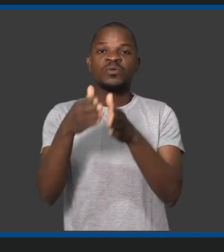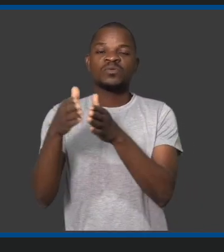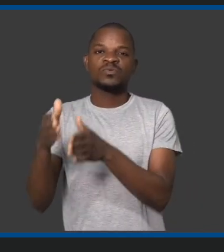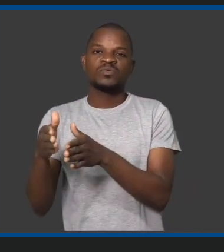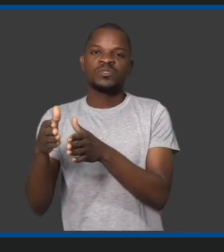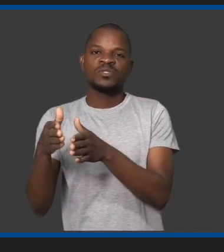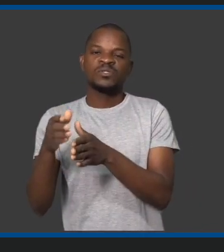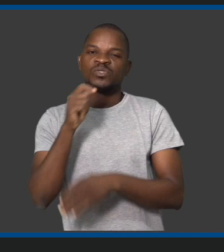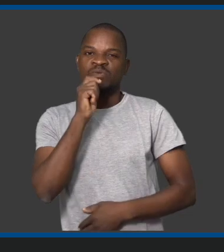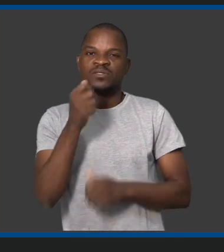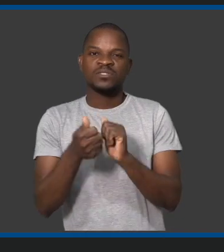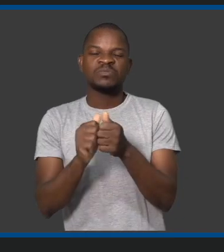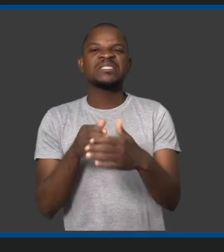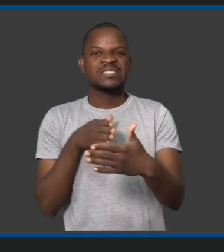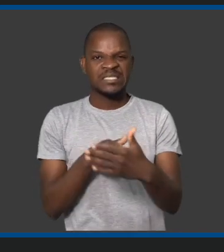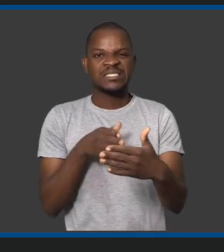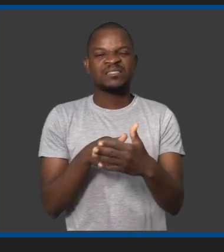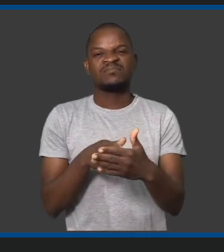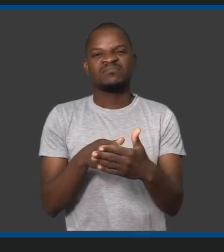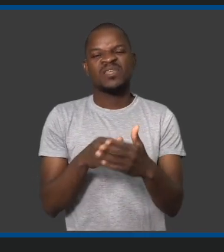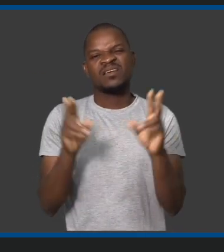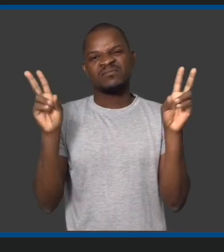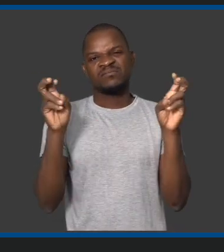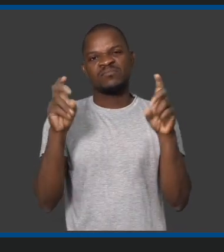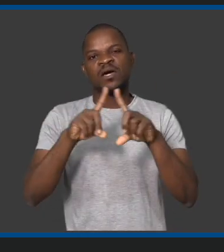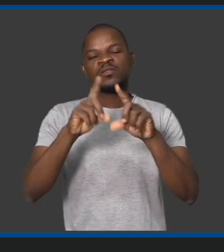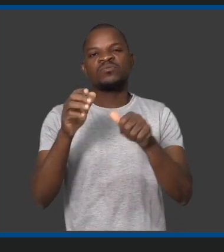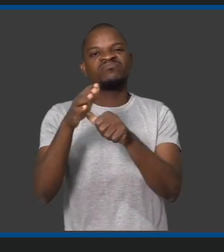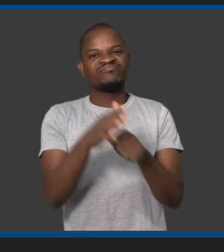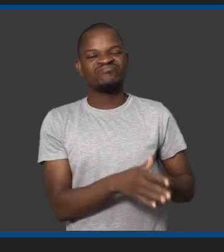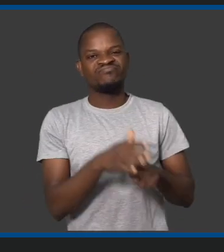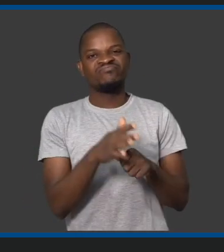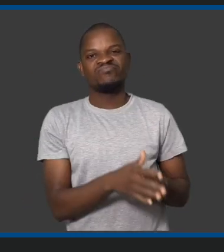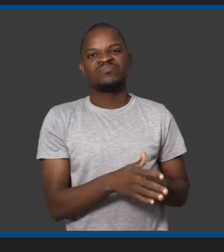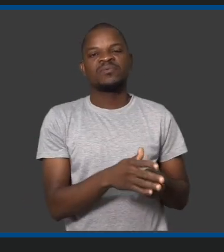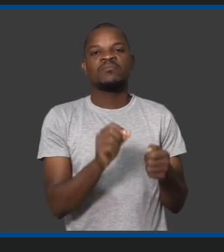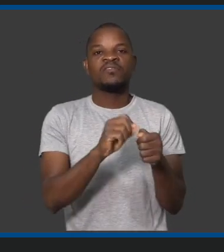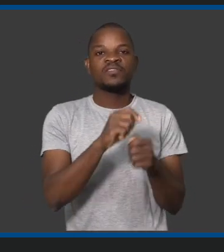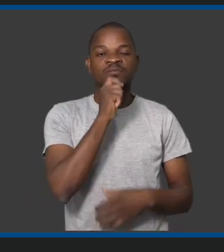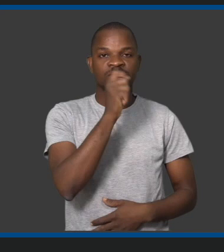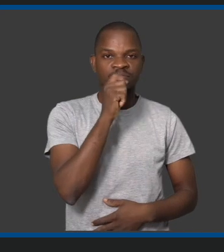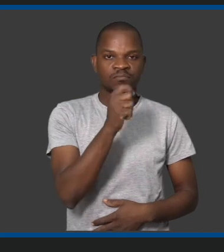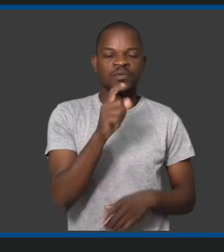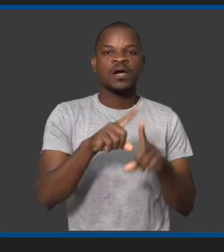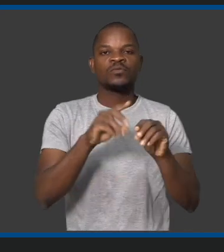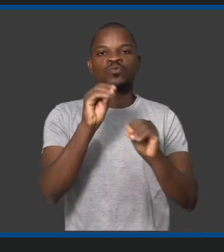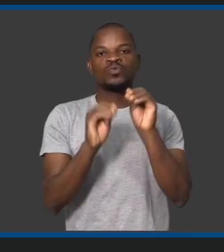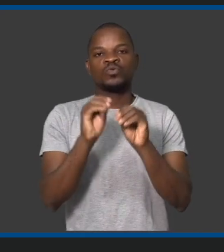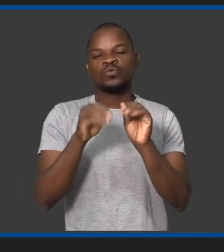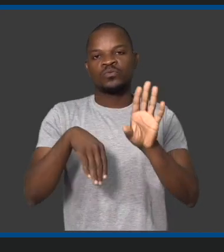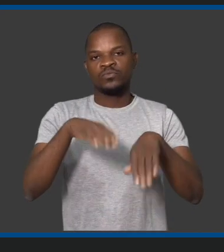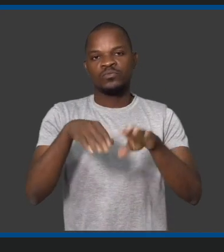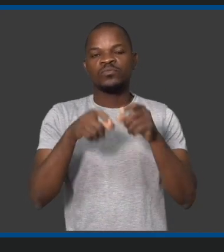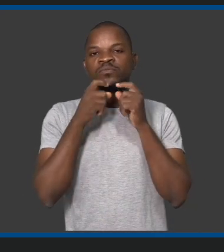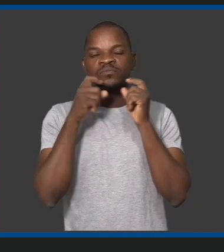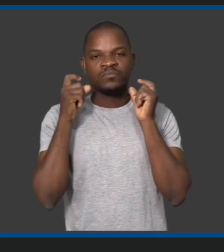sentia, quase que em algum momento posso dizer humilhações que passávamos para cobrir precisamente o Moçambola.